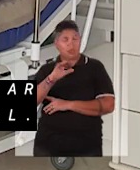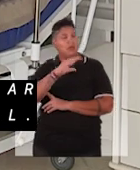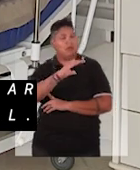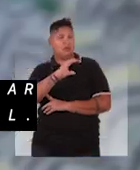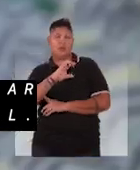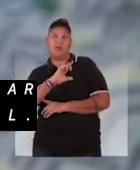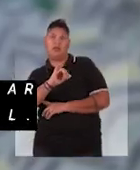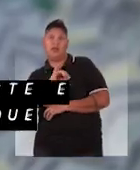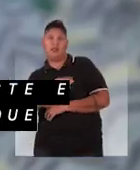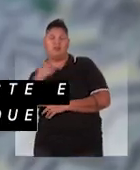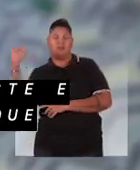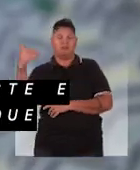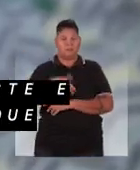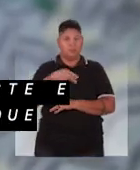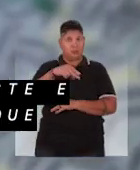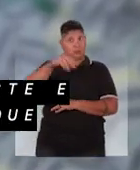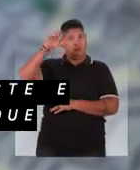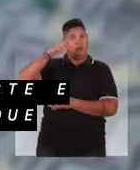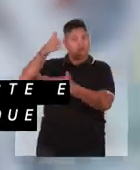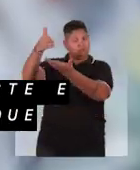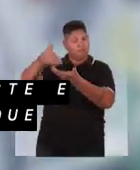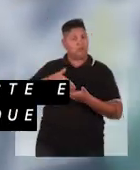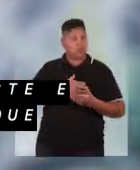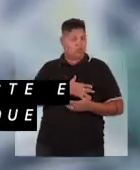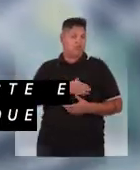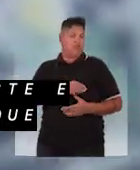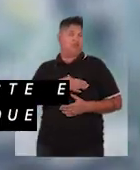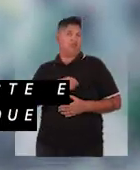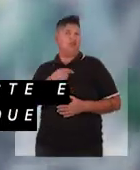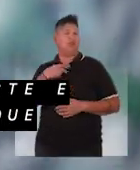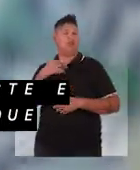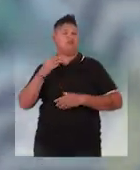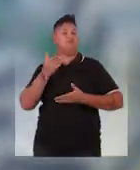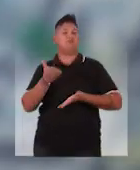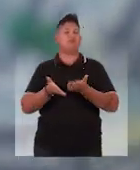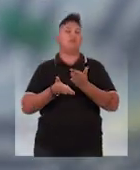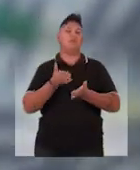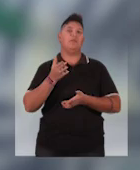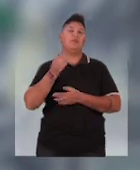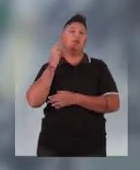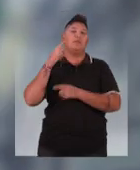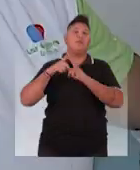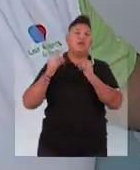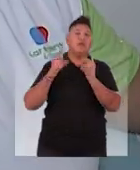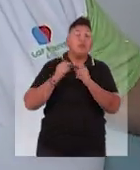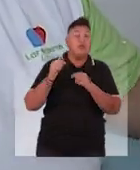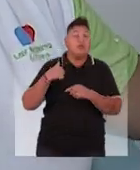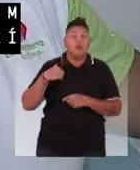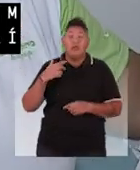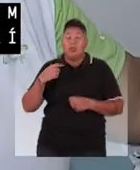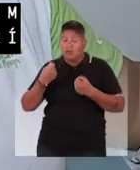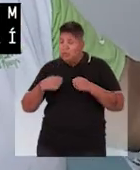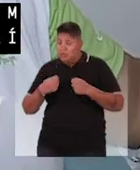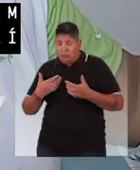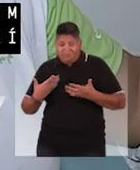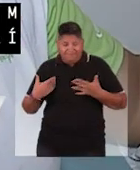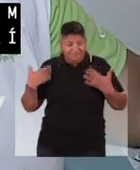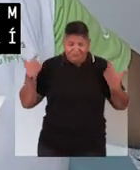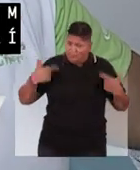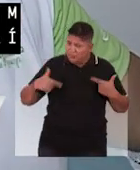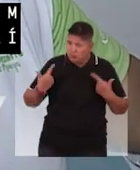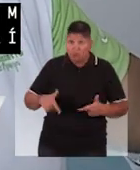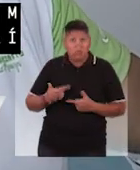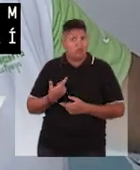Federal. Cleide veio do Nordeste e trouxe o filho Kaique para tratamento em Brasília. Vim do Maranhão tem um tempinho já,